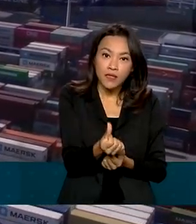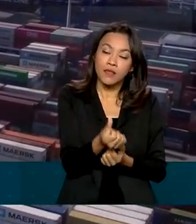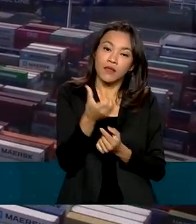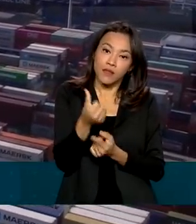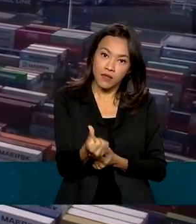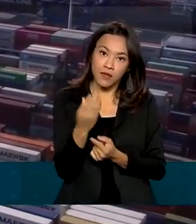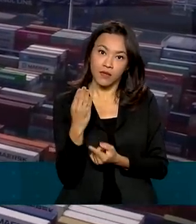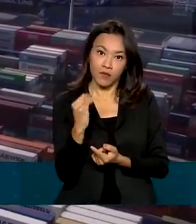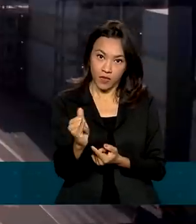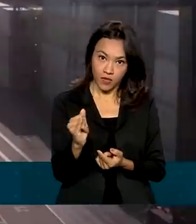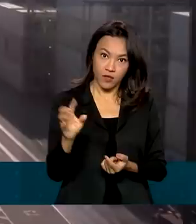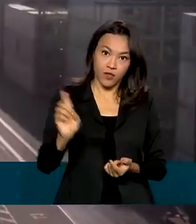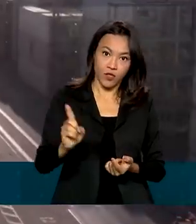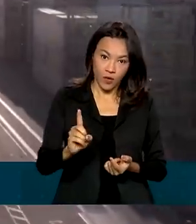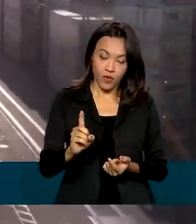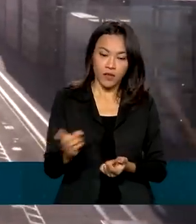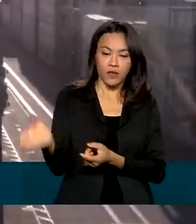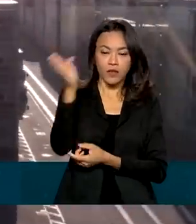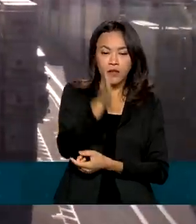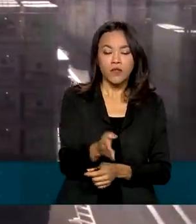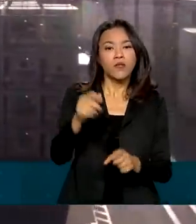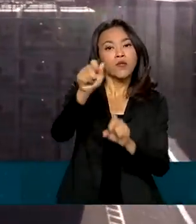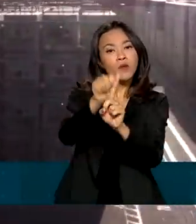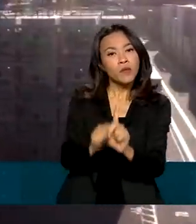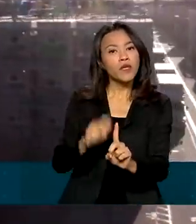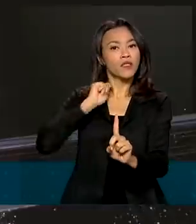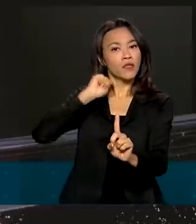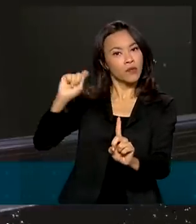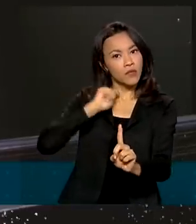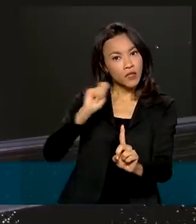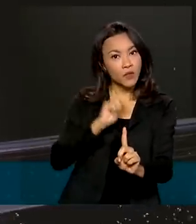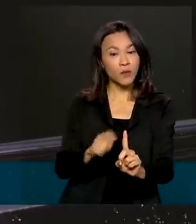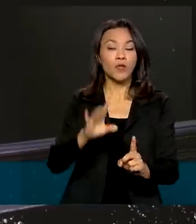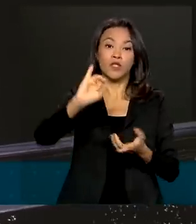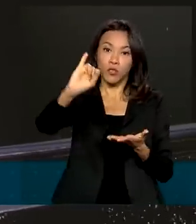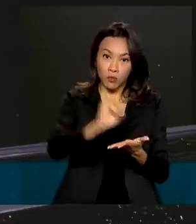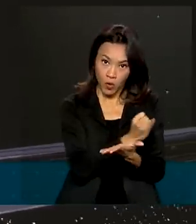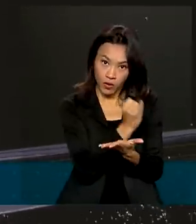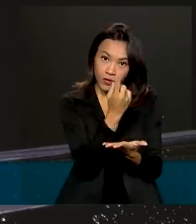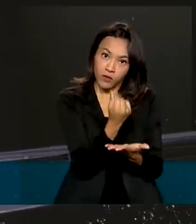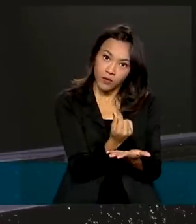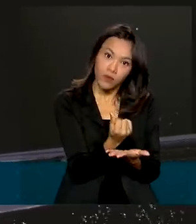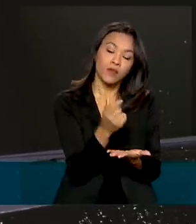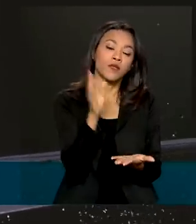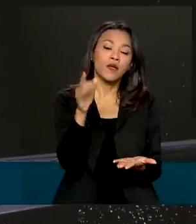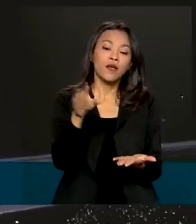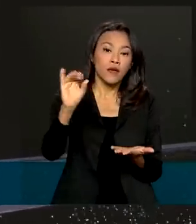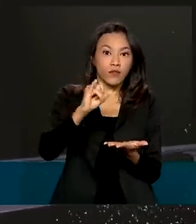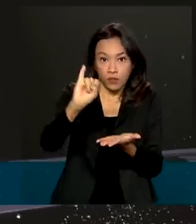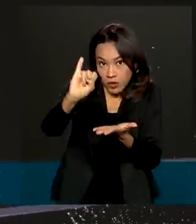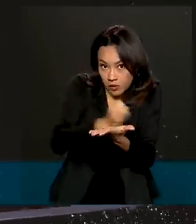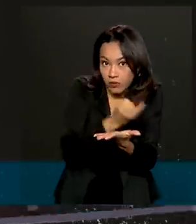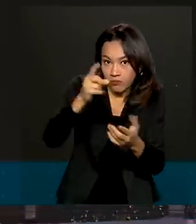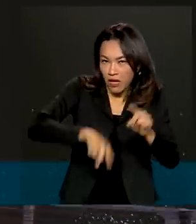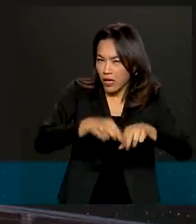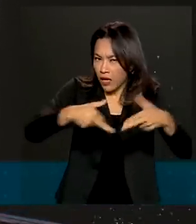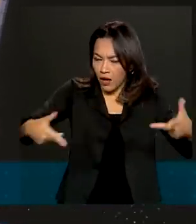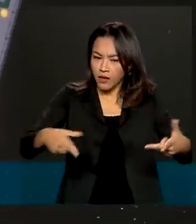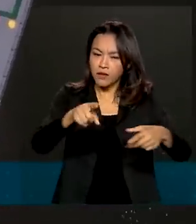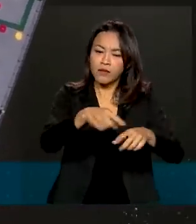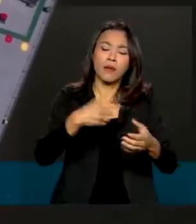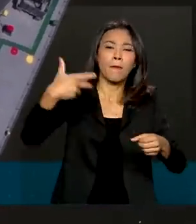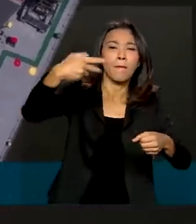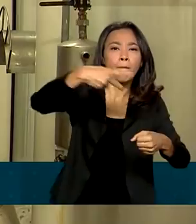de dólares. Em abril, no lado das exportações, os destaques vêm da venda ao exterior de minérios e